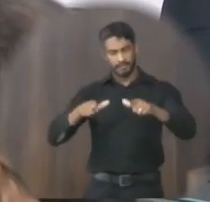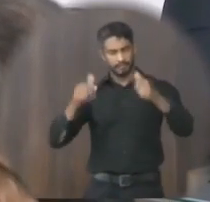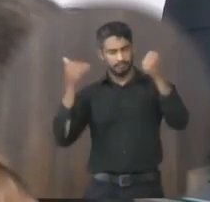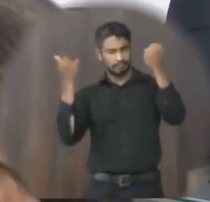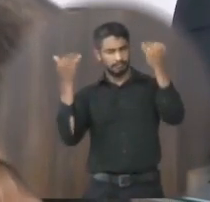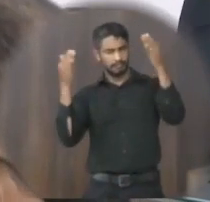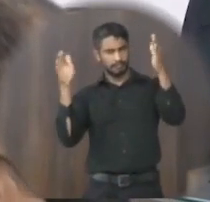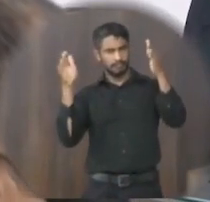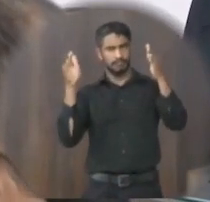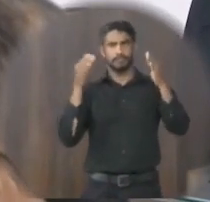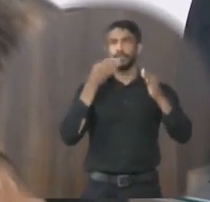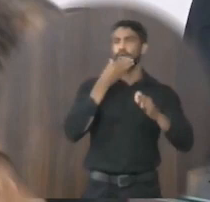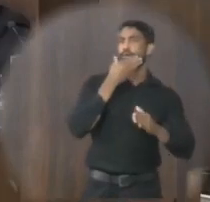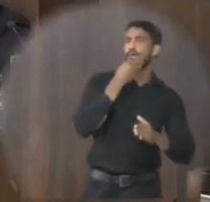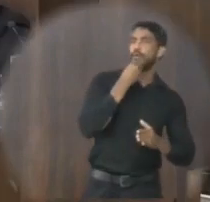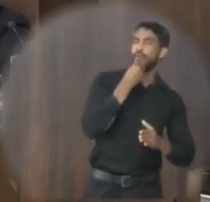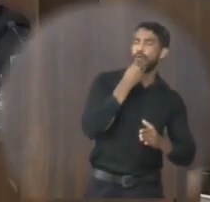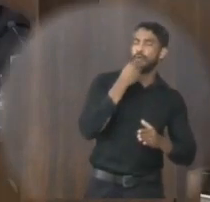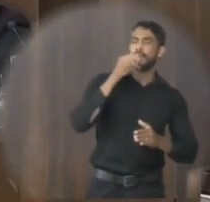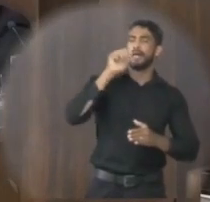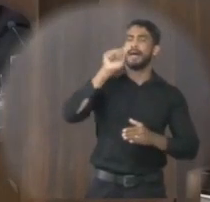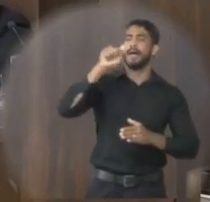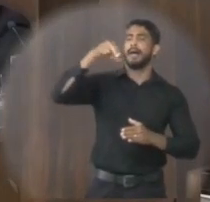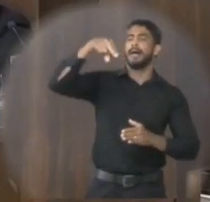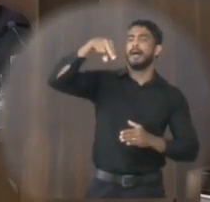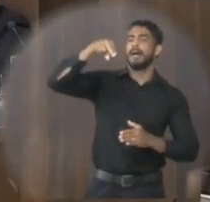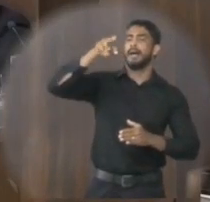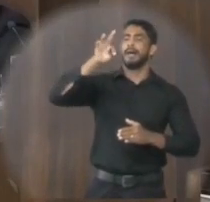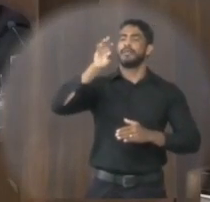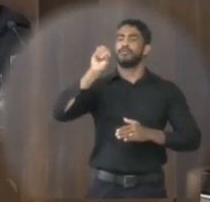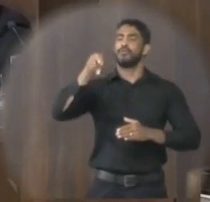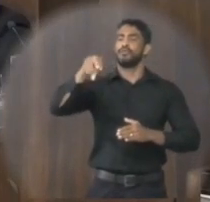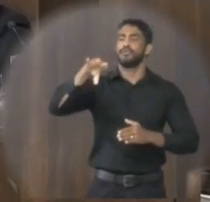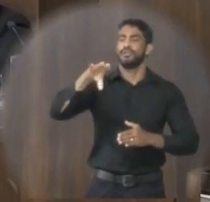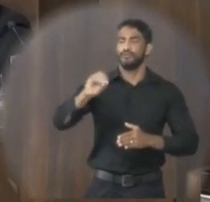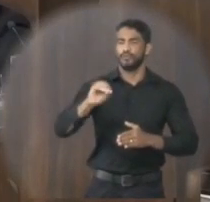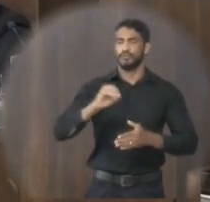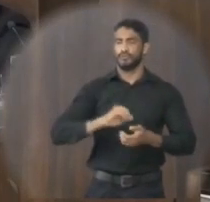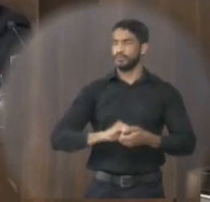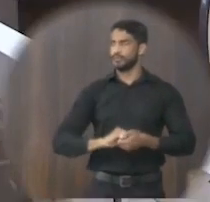cidadão honorário de Janaúba ao Sr. Antônio Felipe Rosa Filho.